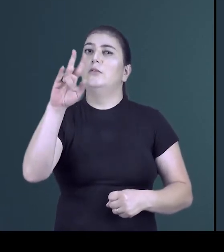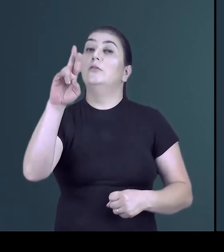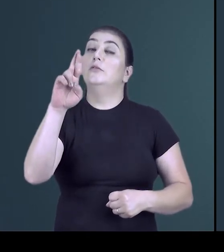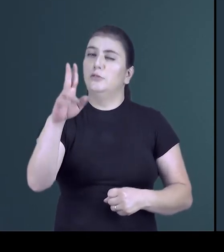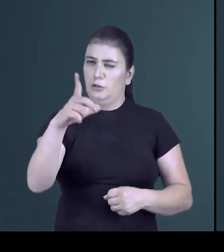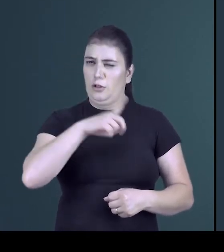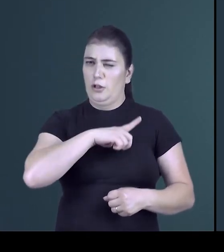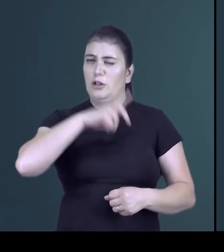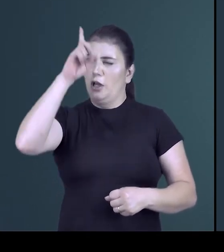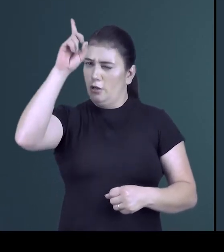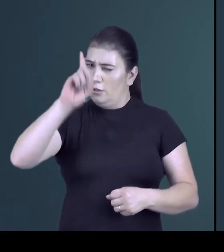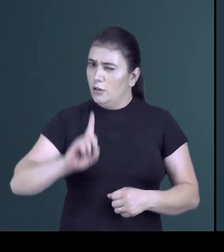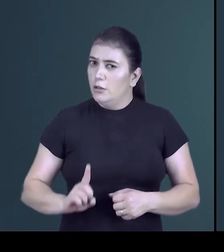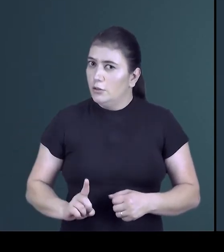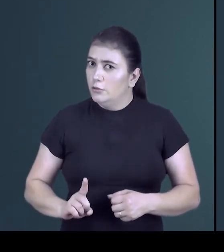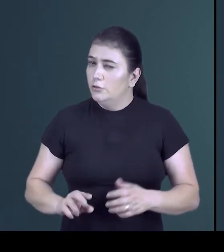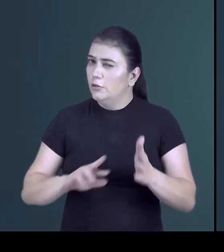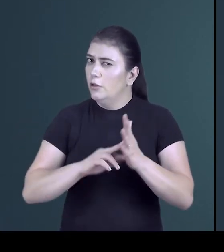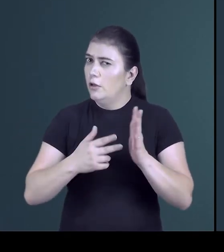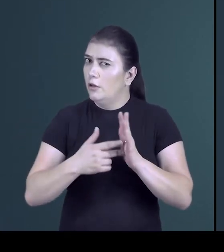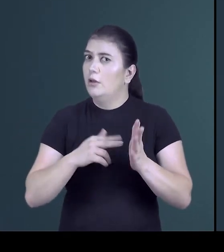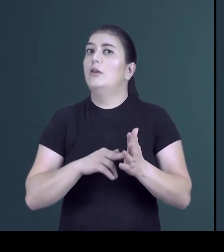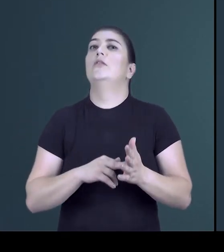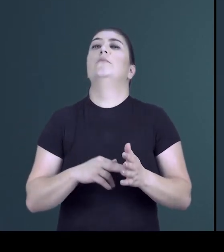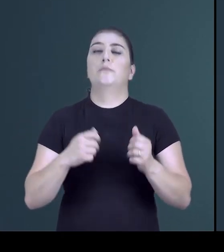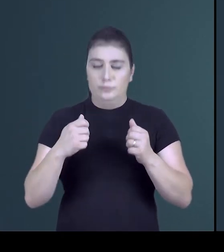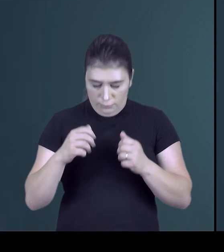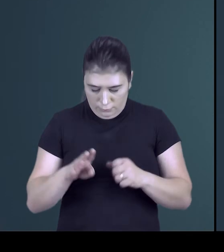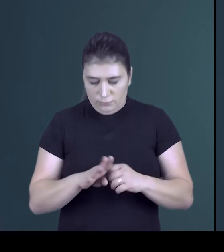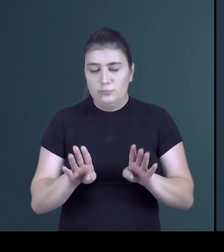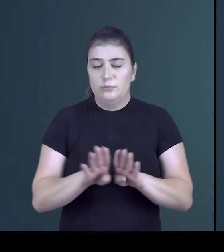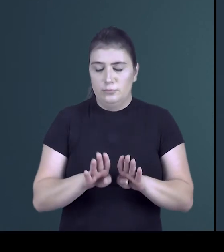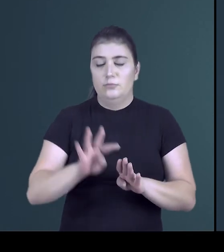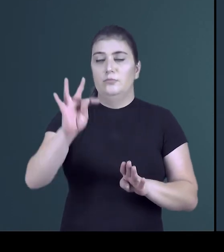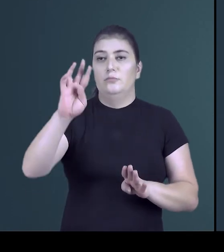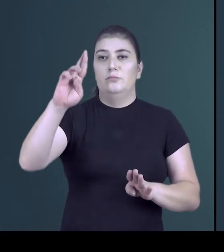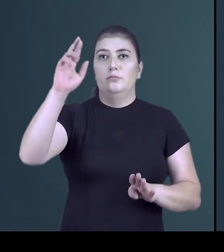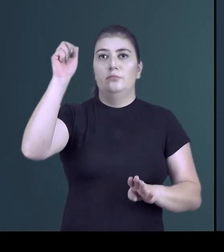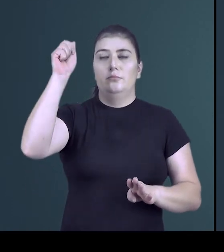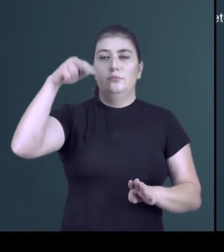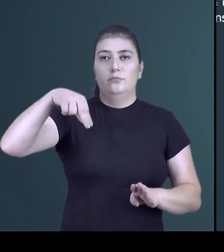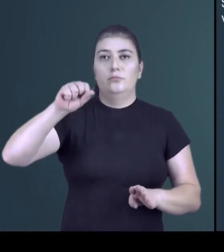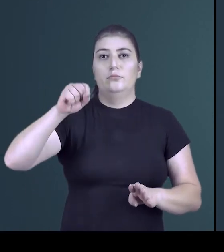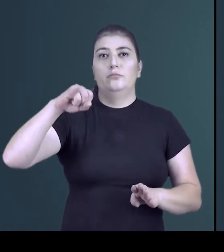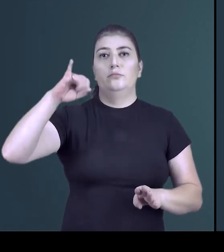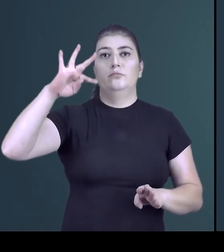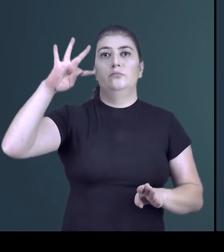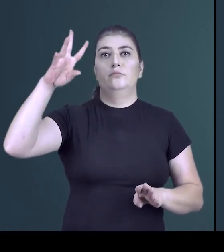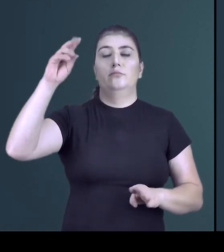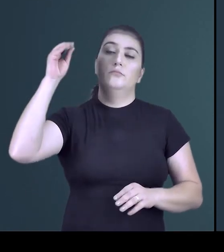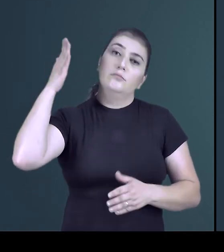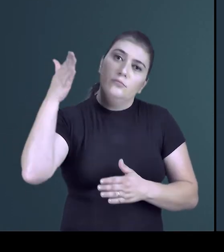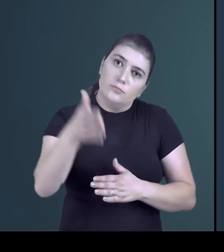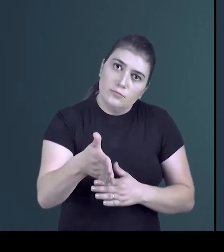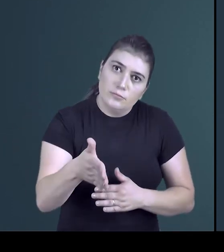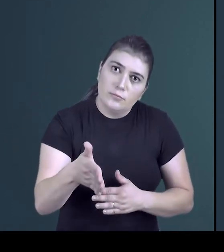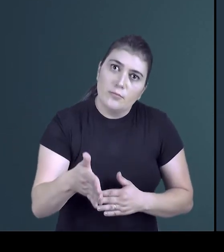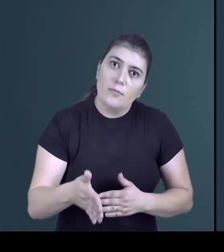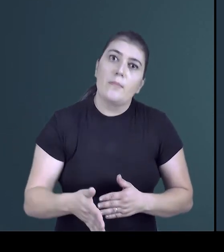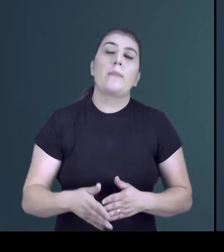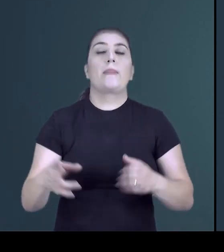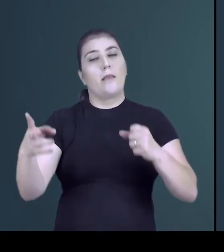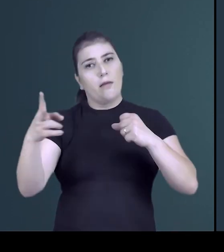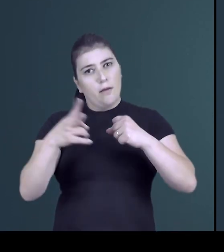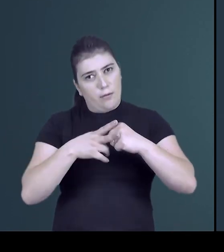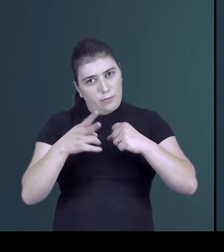sentido de ter direito ou pertencer, ele também vai ser um verbo transitivo indireto. Por último, o verbo